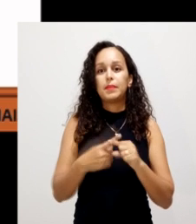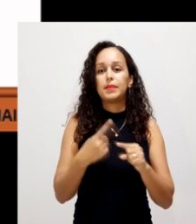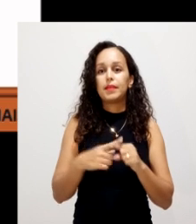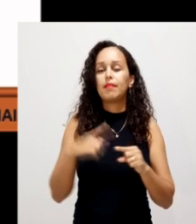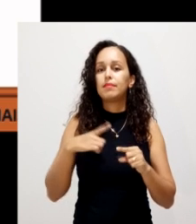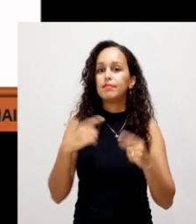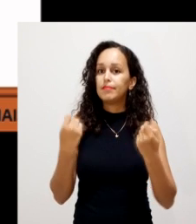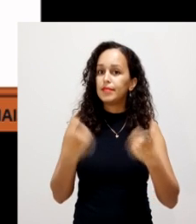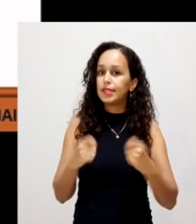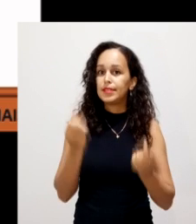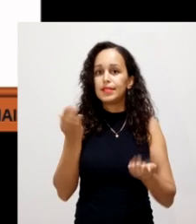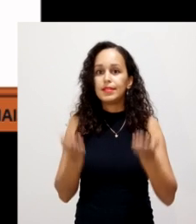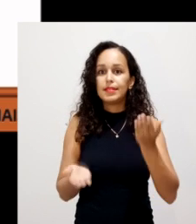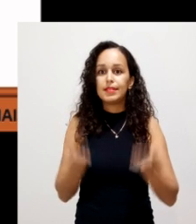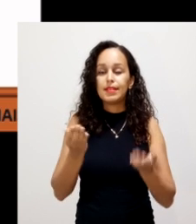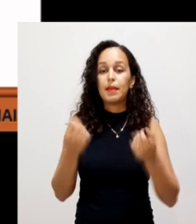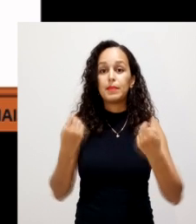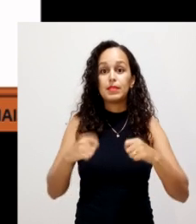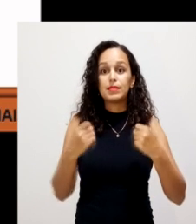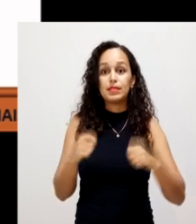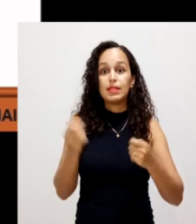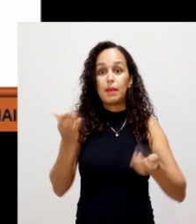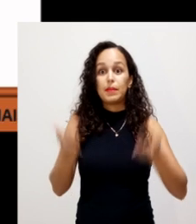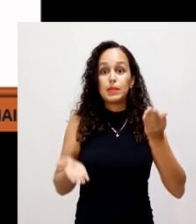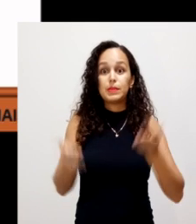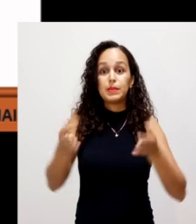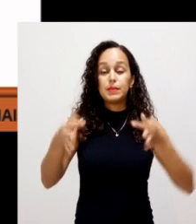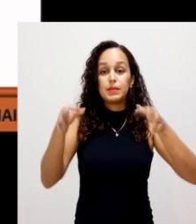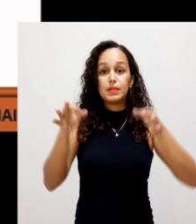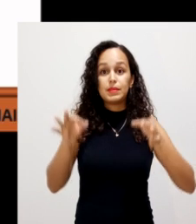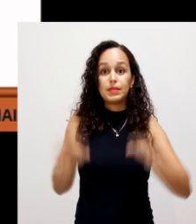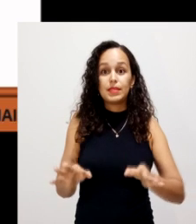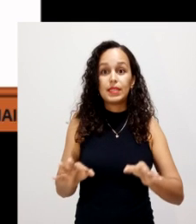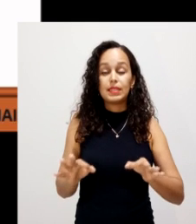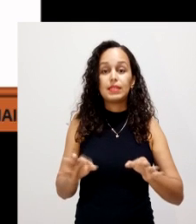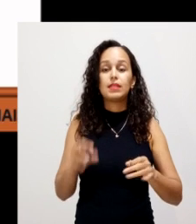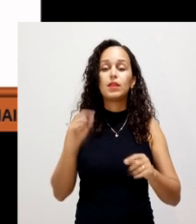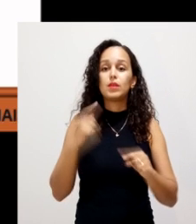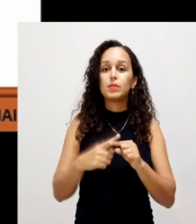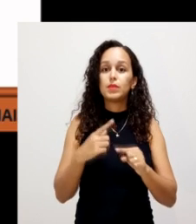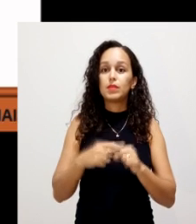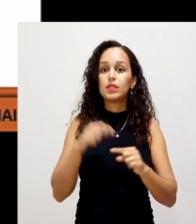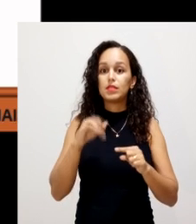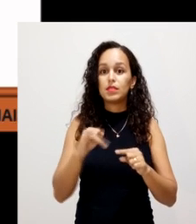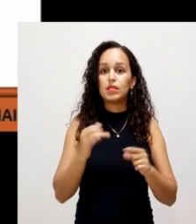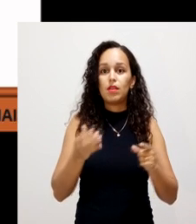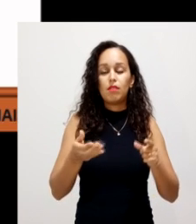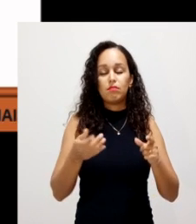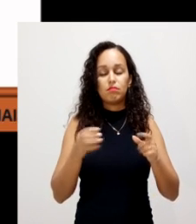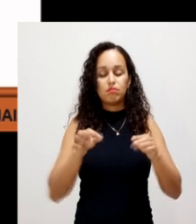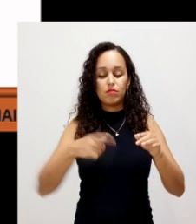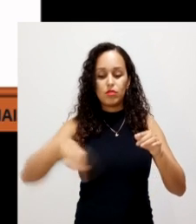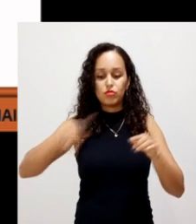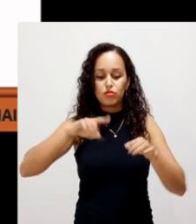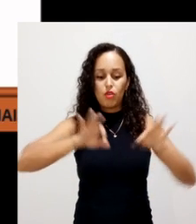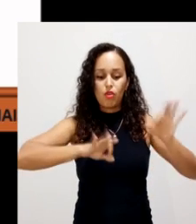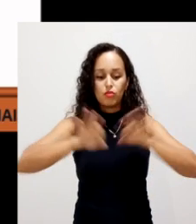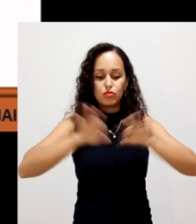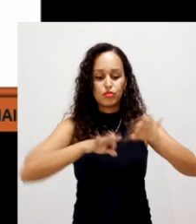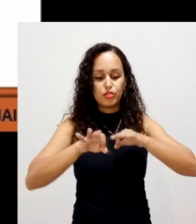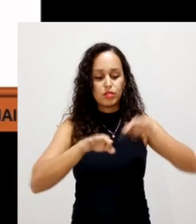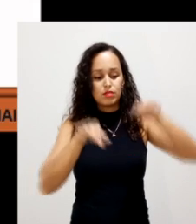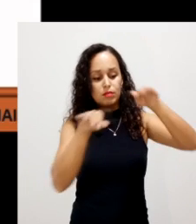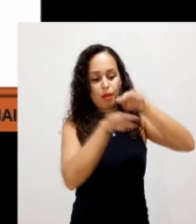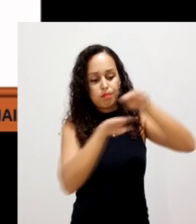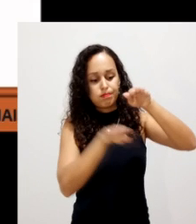dessas proporções, porque a gente precisa acertar na proporção. Então, quando a gente trabalha com essas pilhas, é muito mais fácil a gente